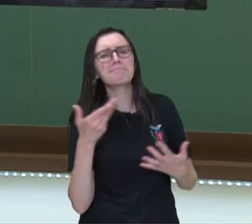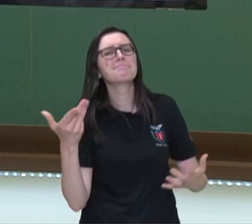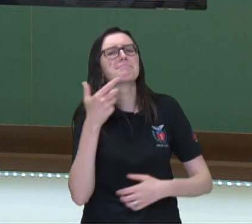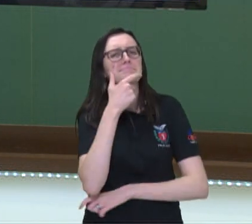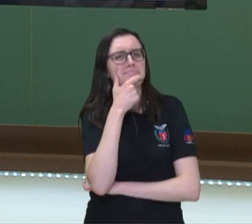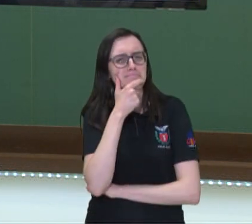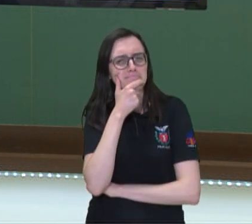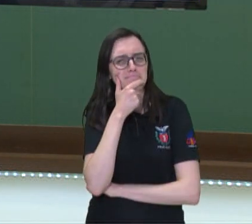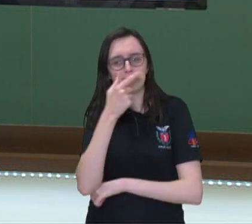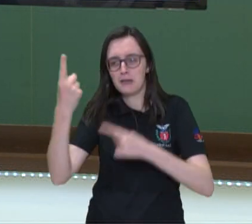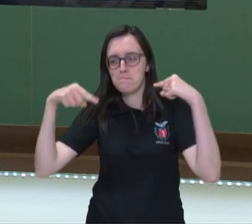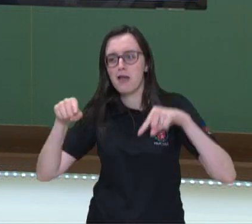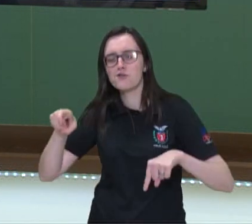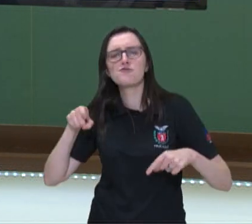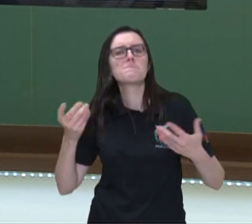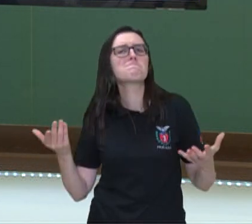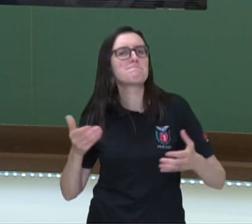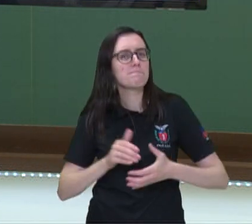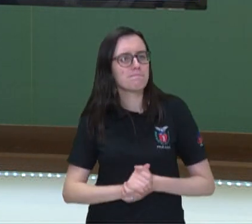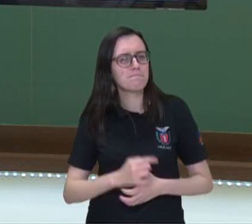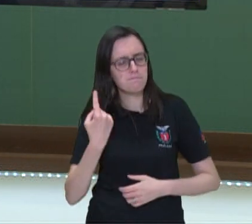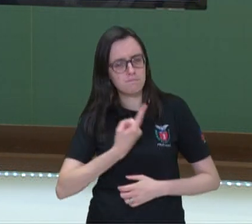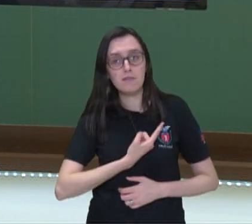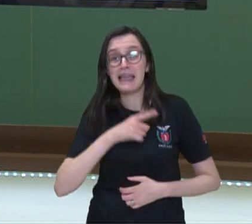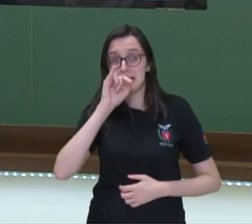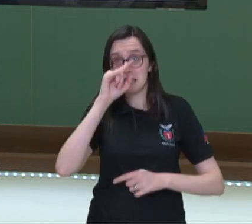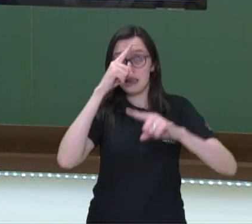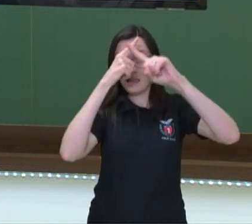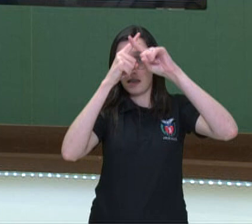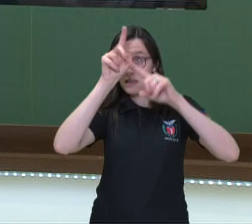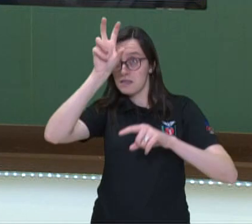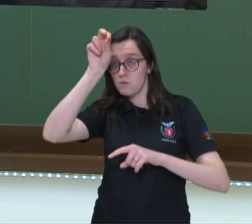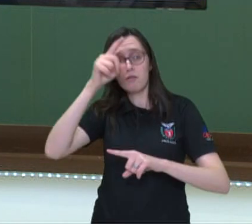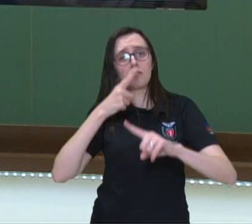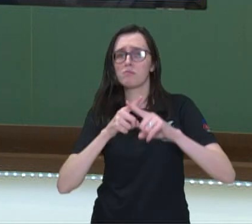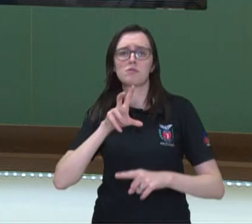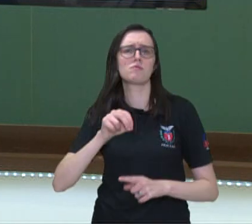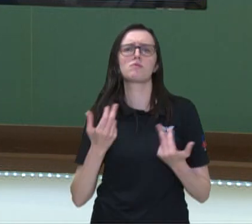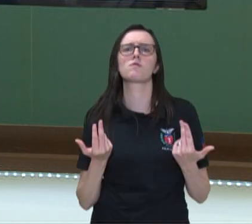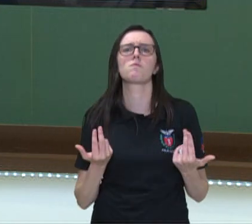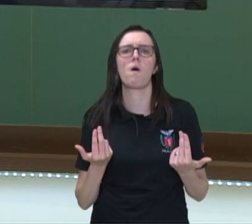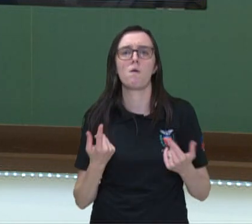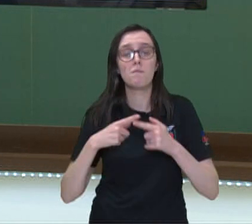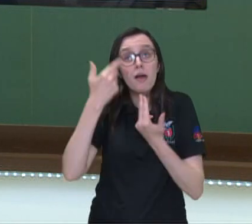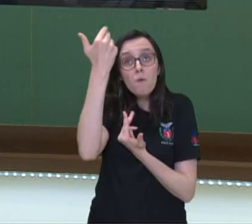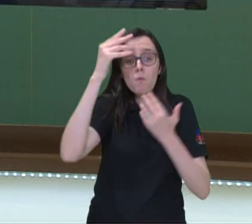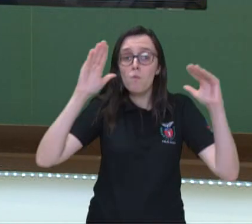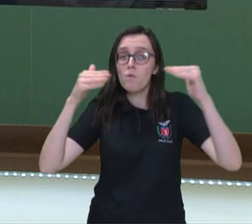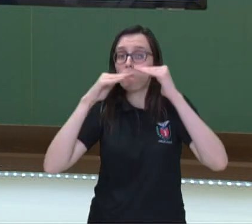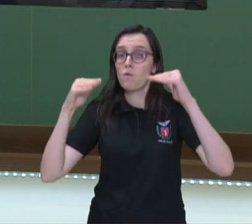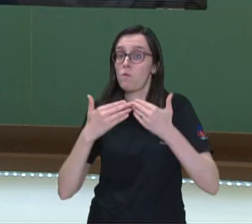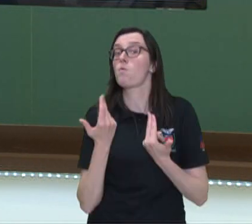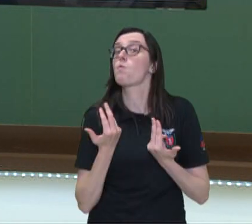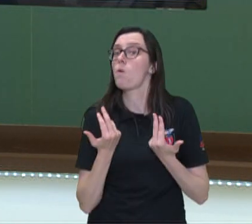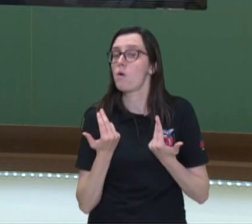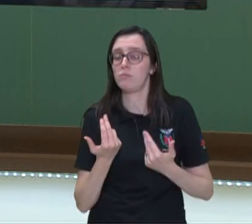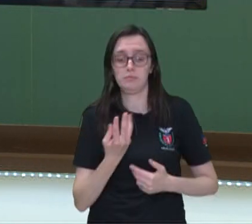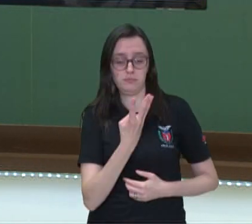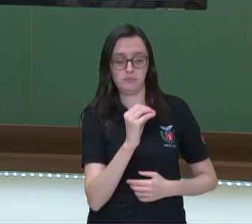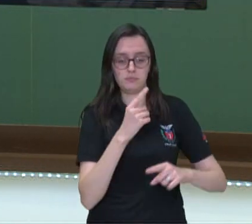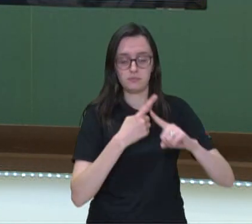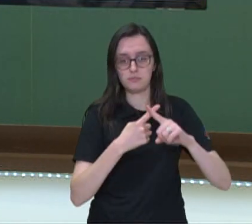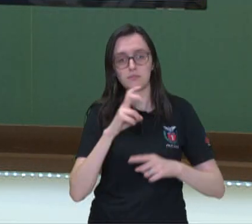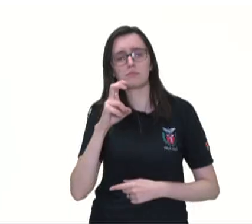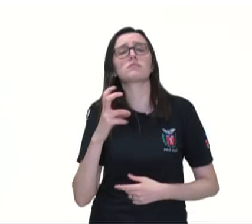Agora, o que nós temos que fazer? Nós temos que multiplicar o 40 por 5 também, porque você está falando de frações equivalentes. E 40 vezes